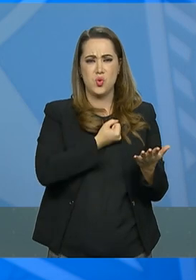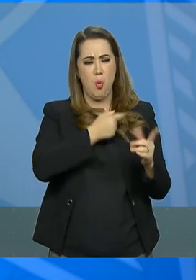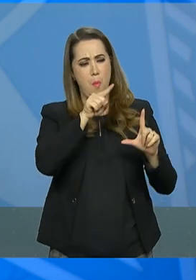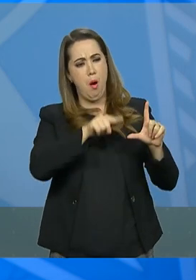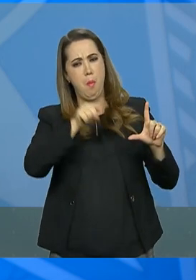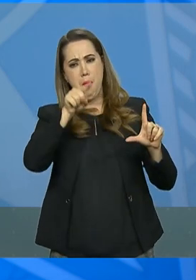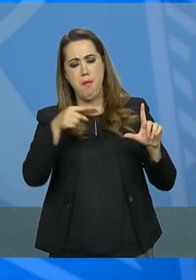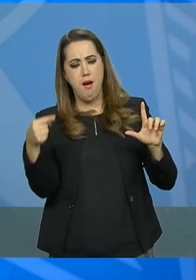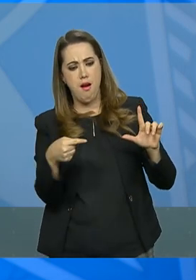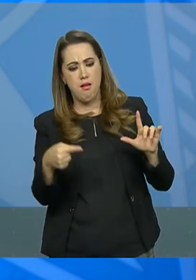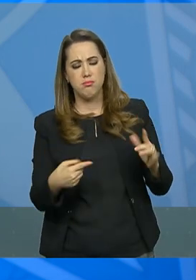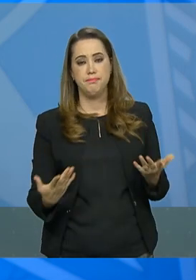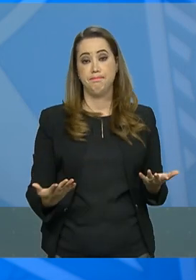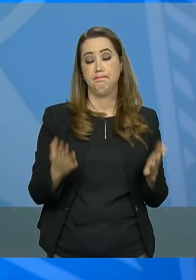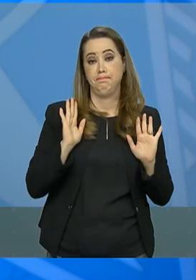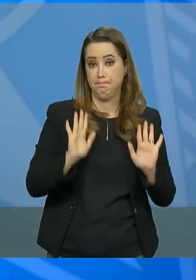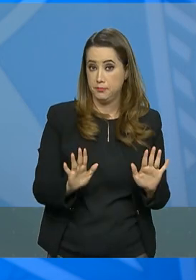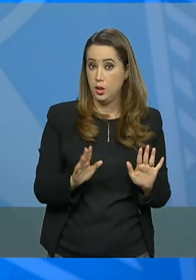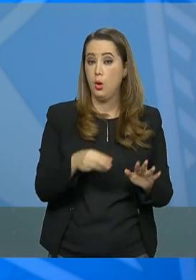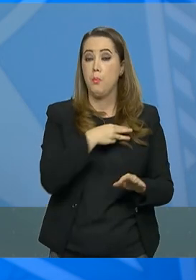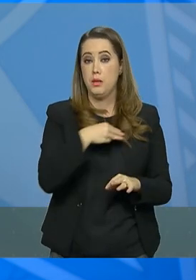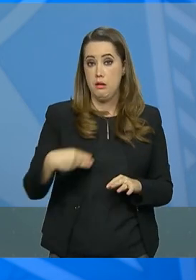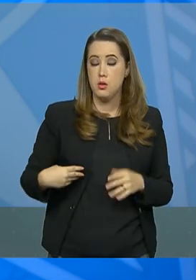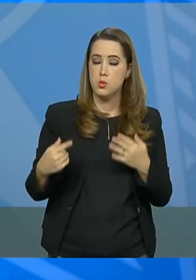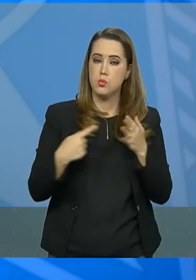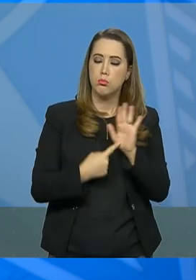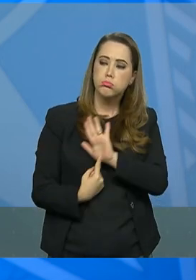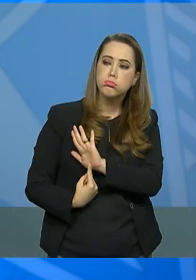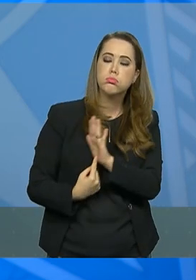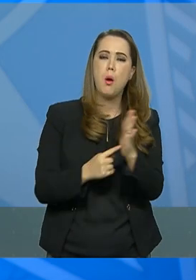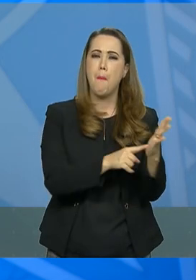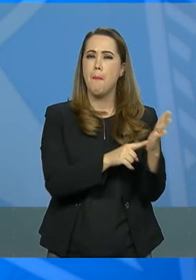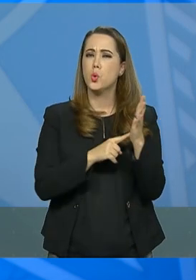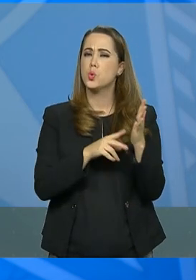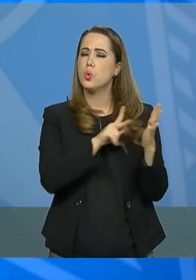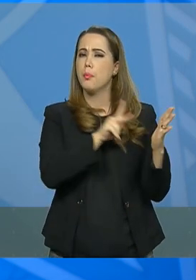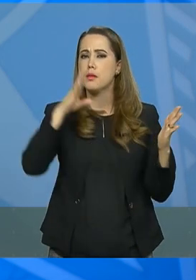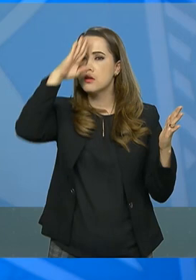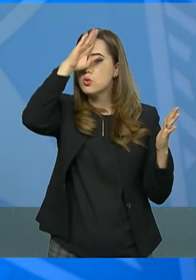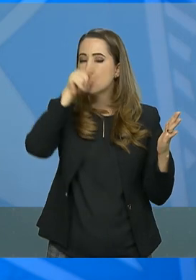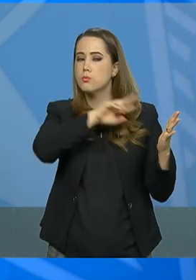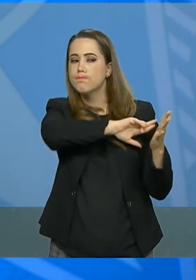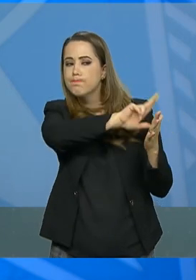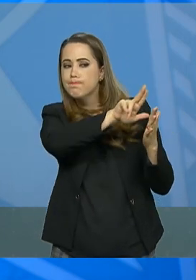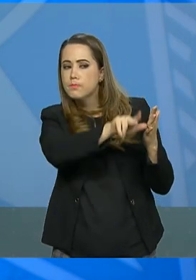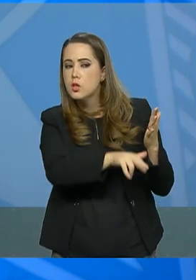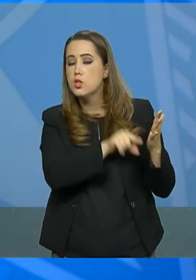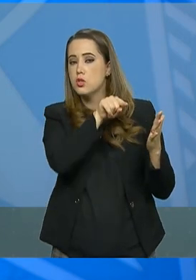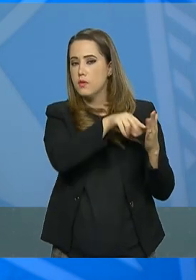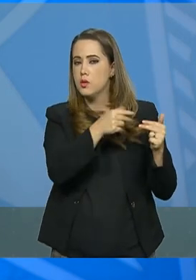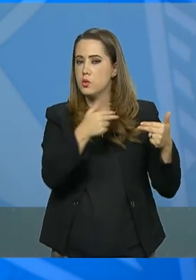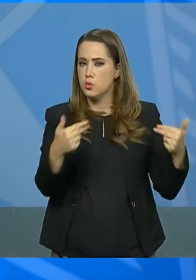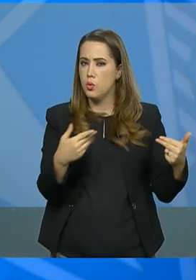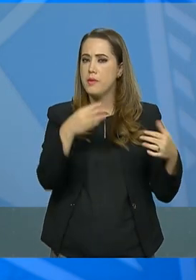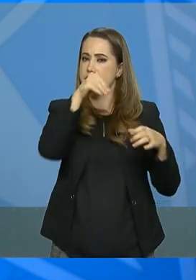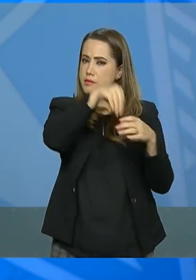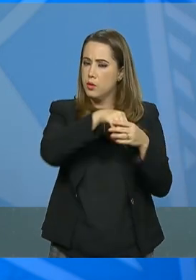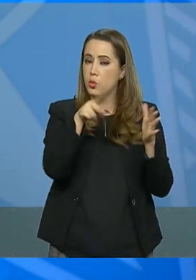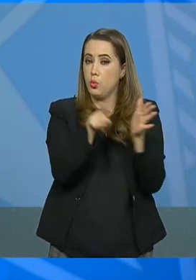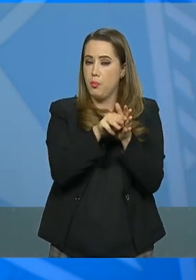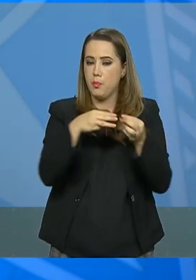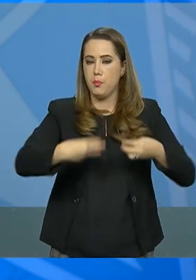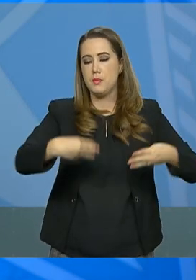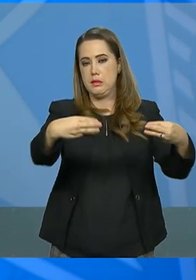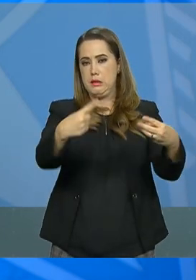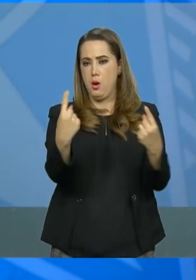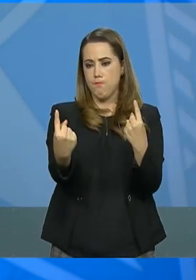várias iniciativas que vêm sendo implementadas nas pastas com